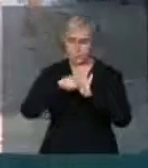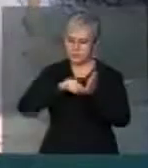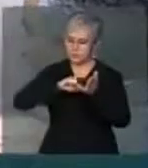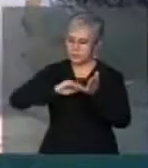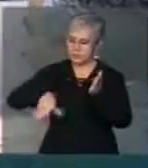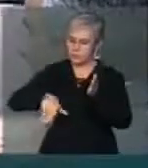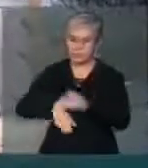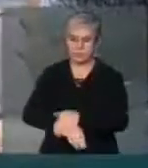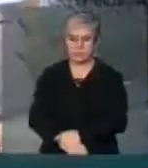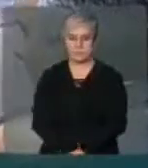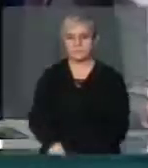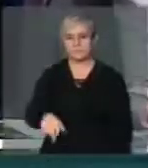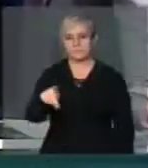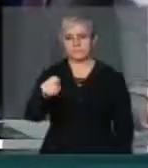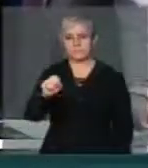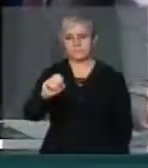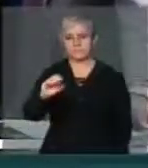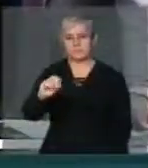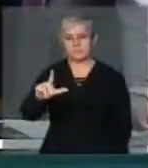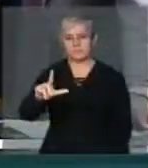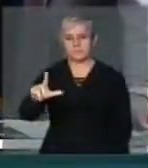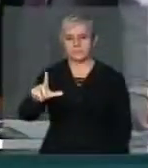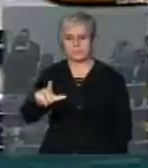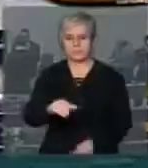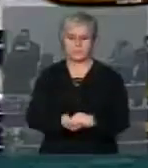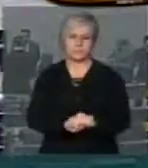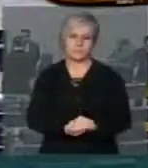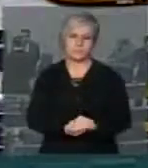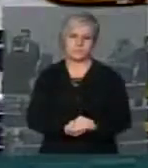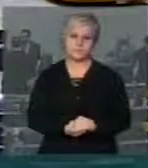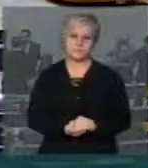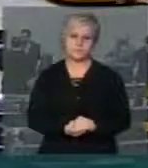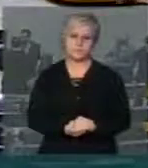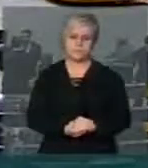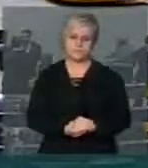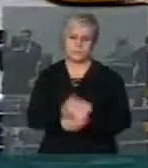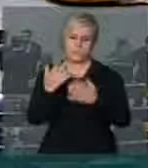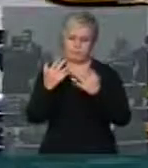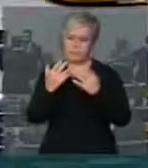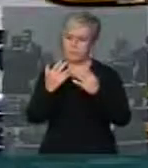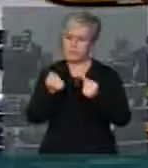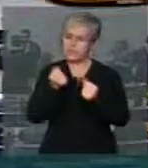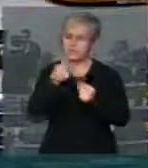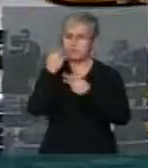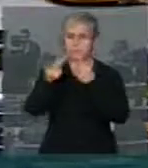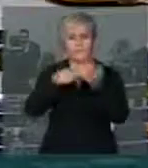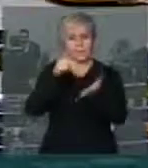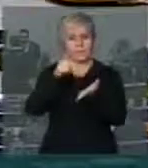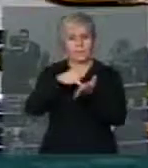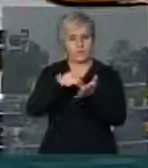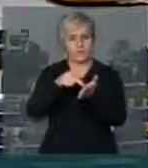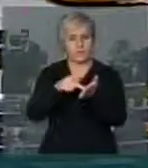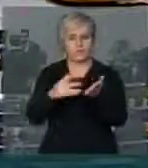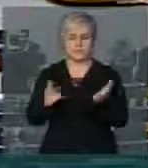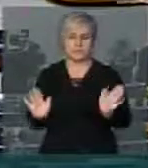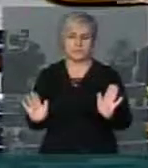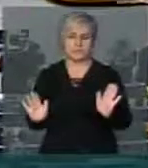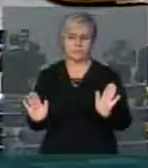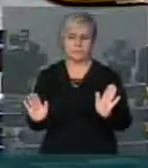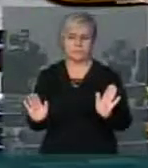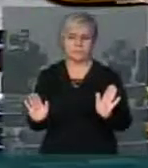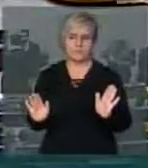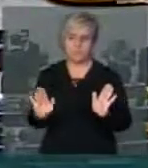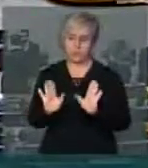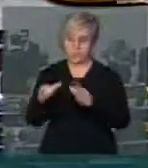Como vota o pessoal? Senhor presidente, vamos restabelecer aí a verdade, que é um artigo um pouco raro aqui. No